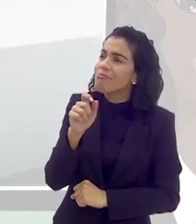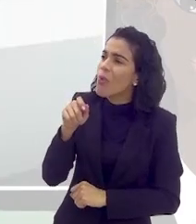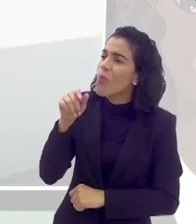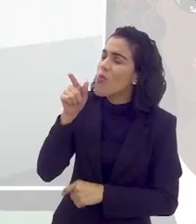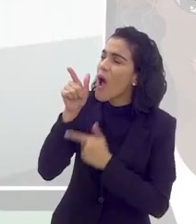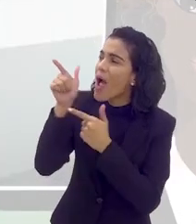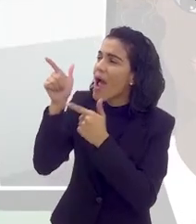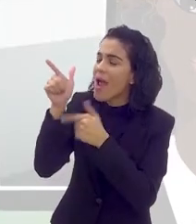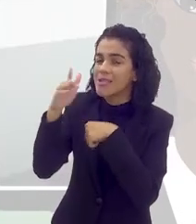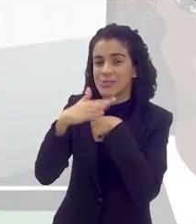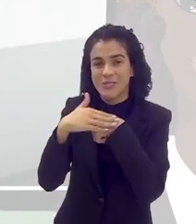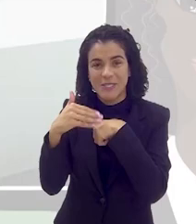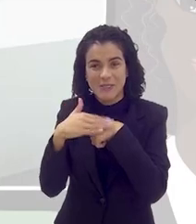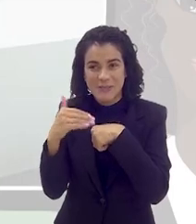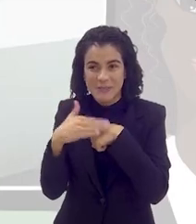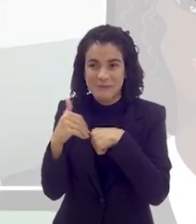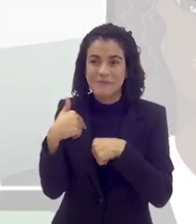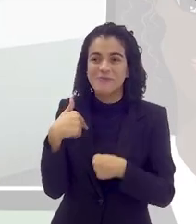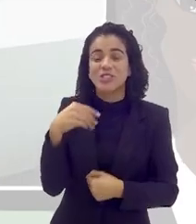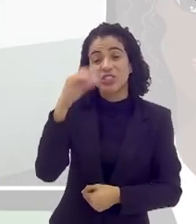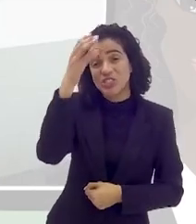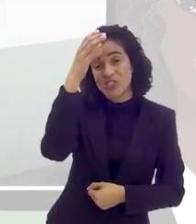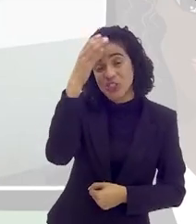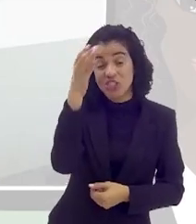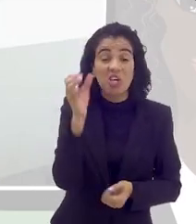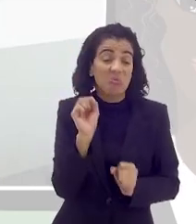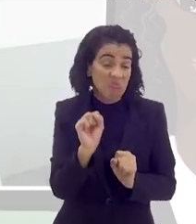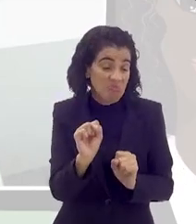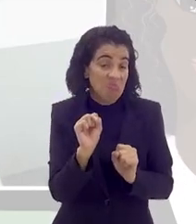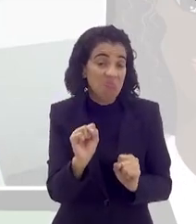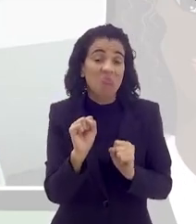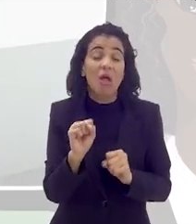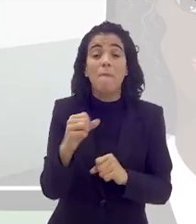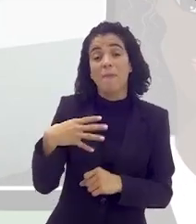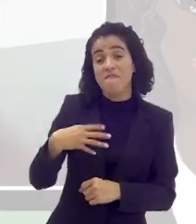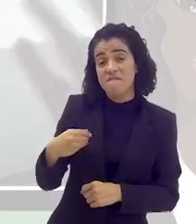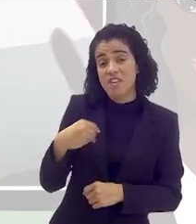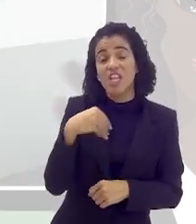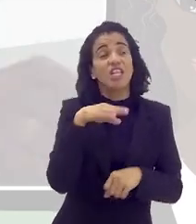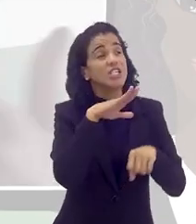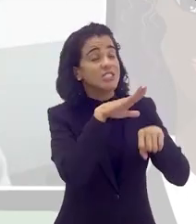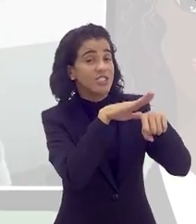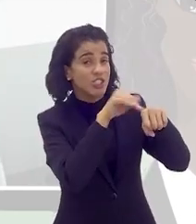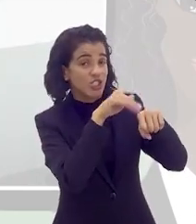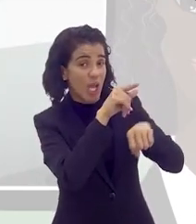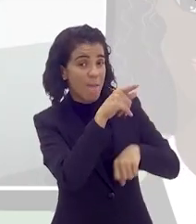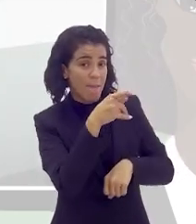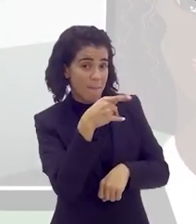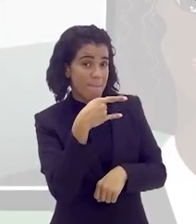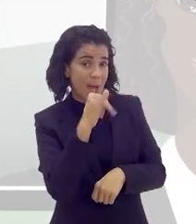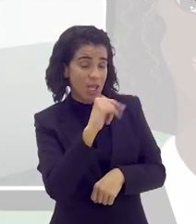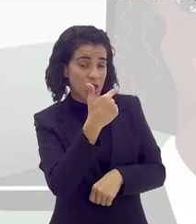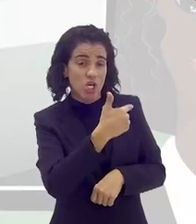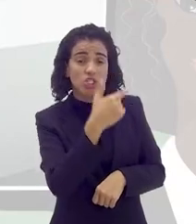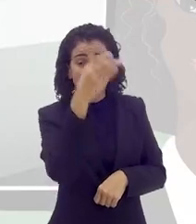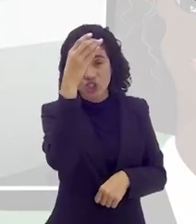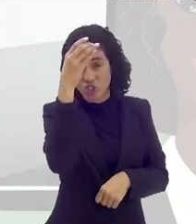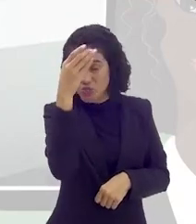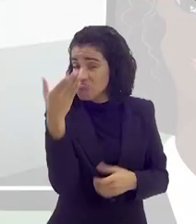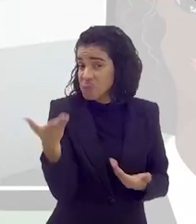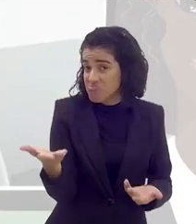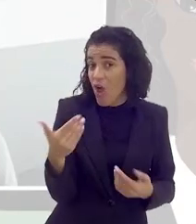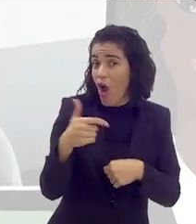você pode armar um apelido carinhoso, você pode... As minhas enteadas me chamam de tia, elas me chamam de tia e minhas filhas chamam meu marido de tio, né,